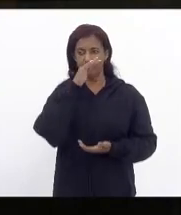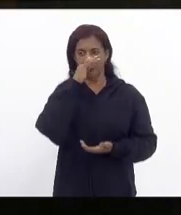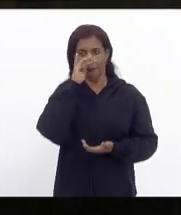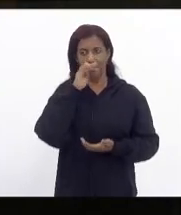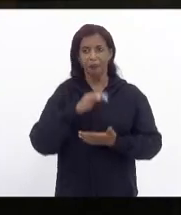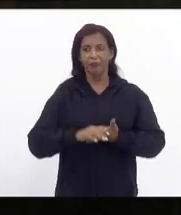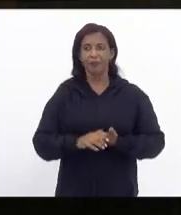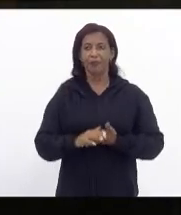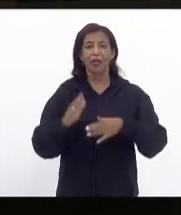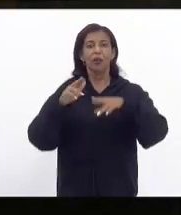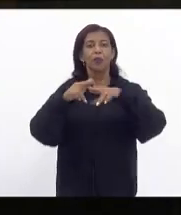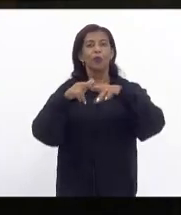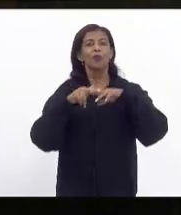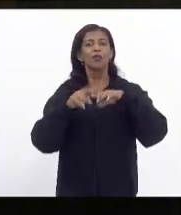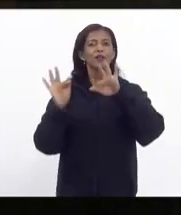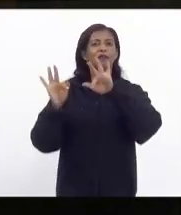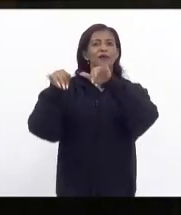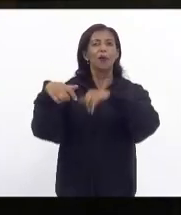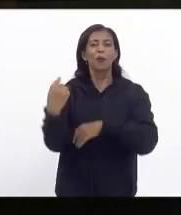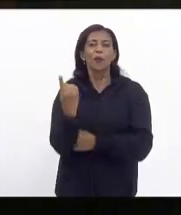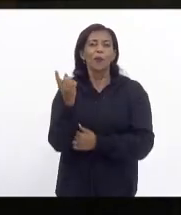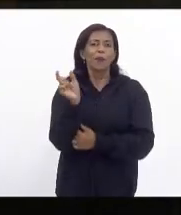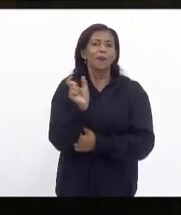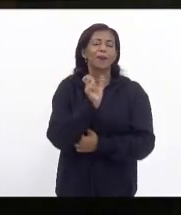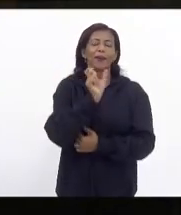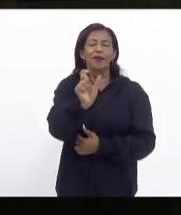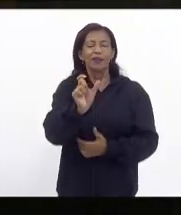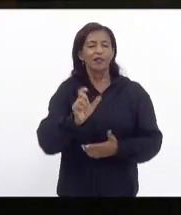eu me permito encerrar com uma palavra